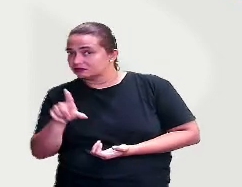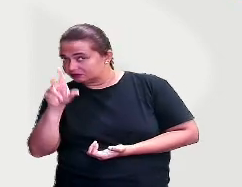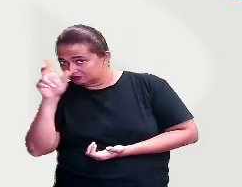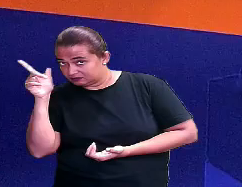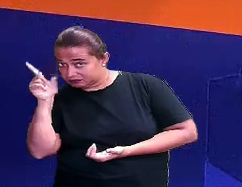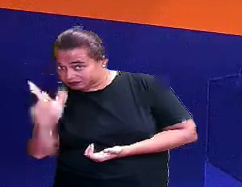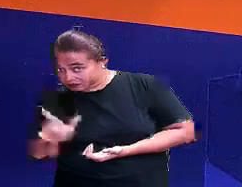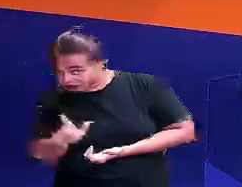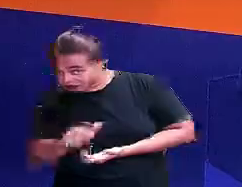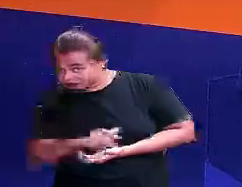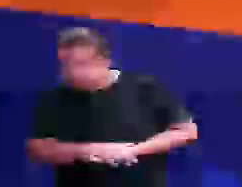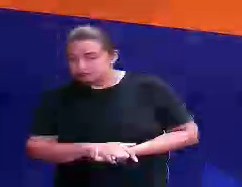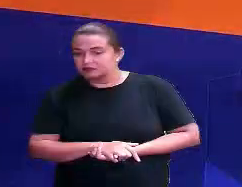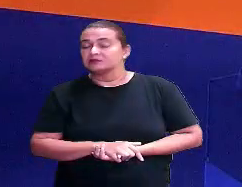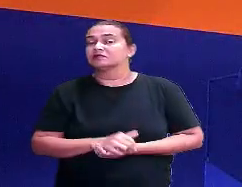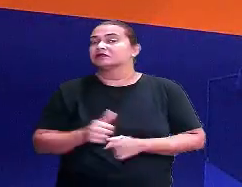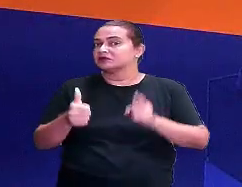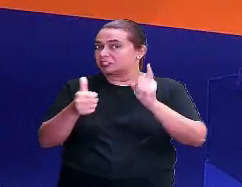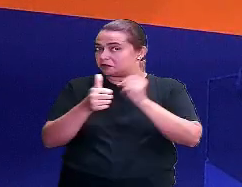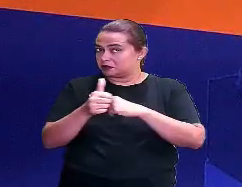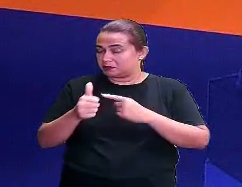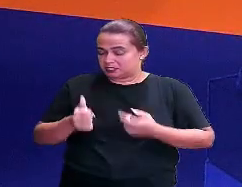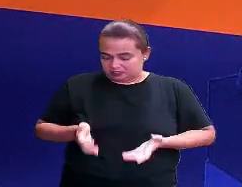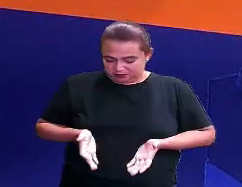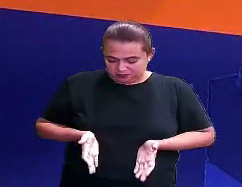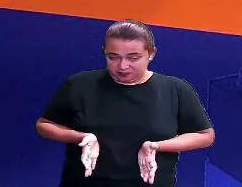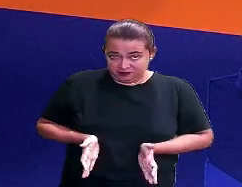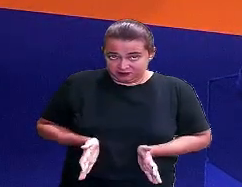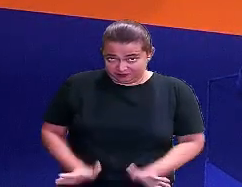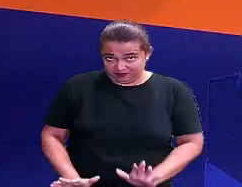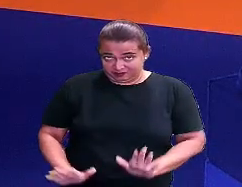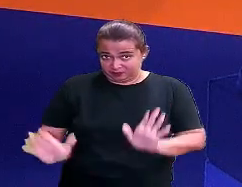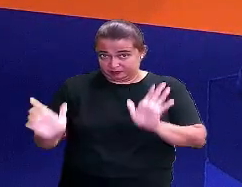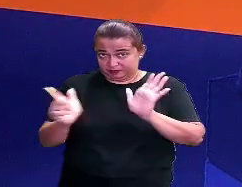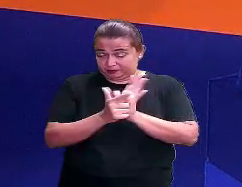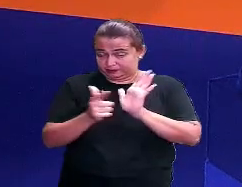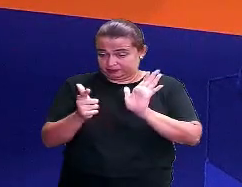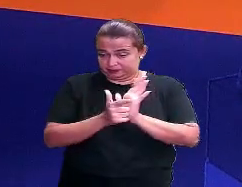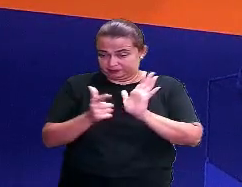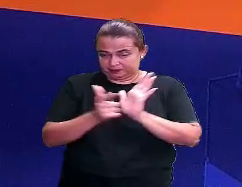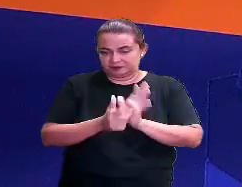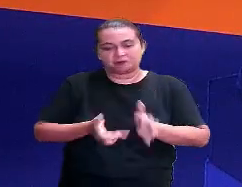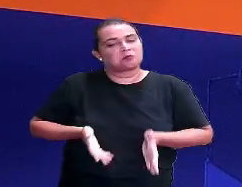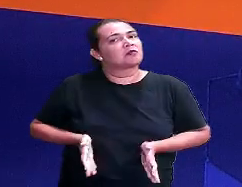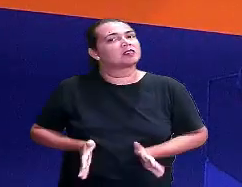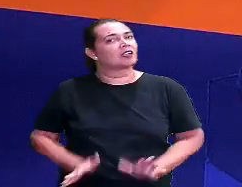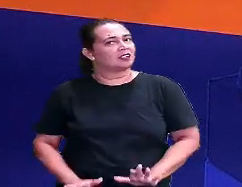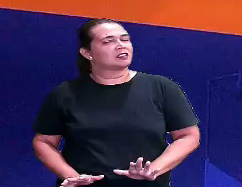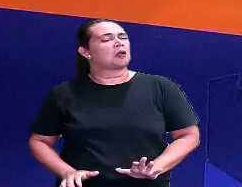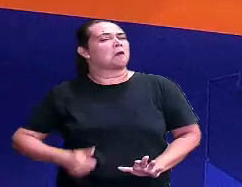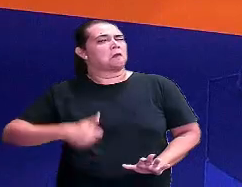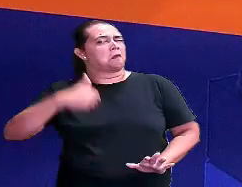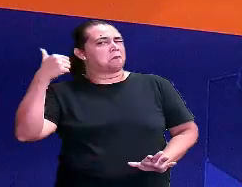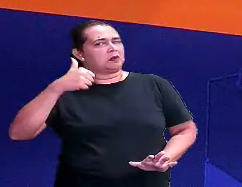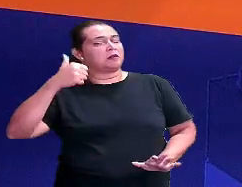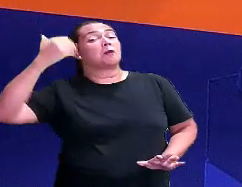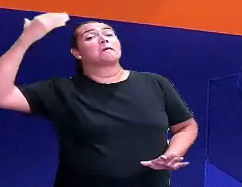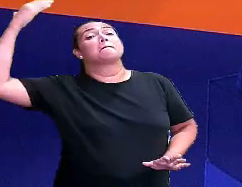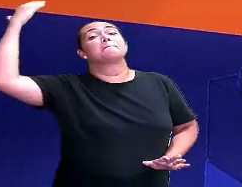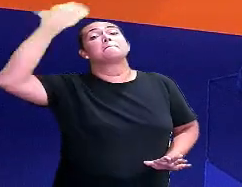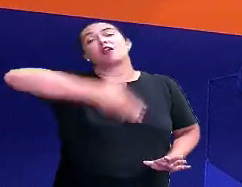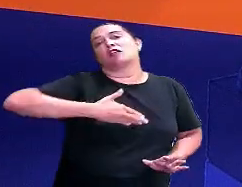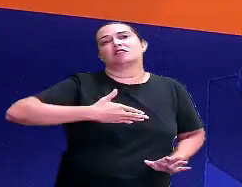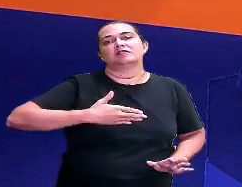muito bem. se você disse que a certidão de nascimento é o primeiro documento que a gente tem? Ele certifica que a gente de verdade